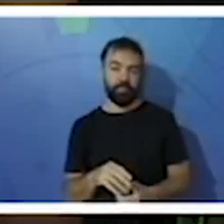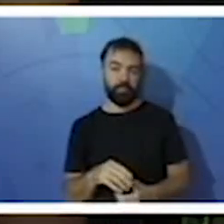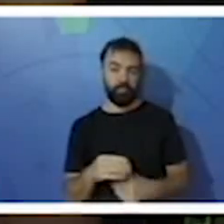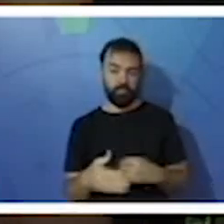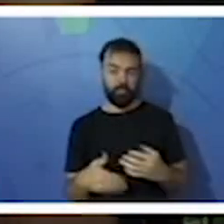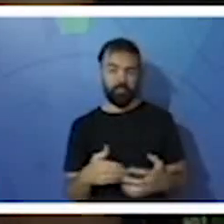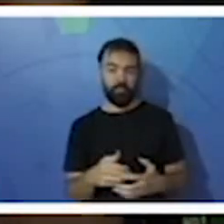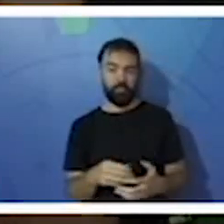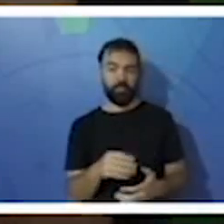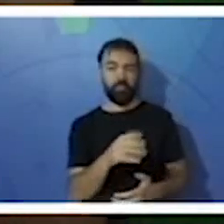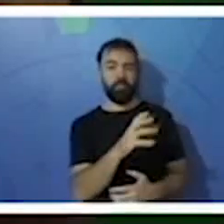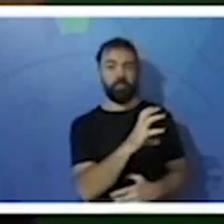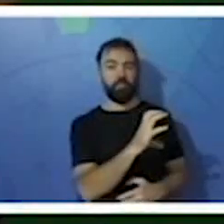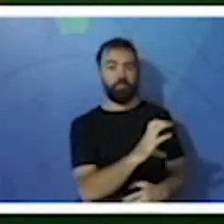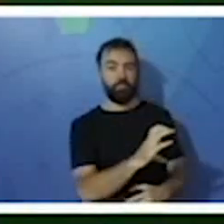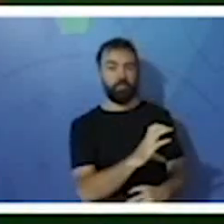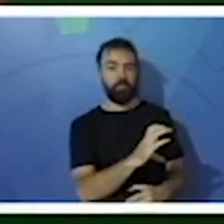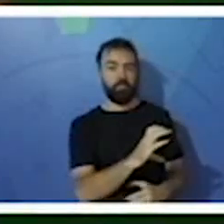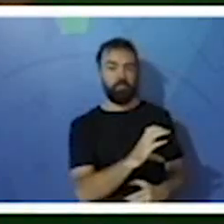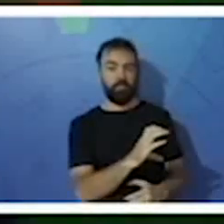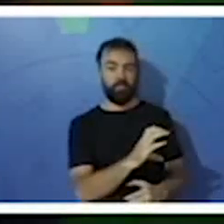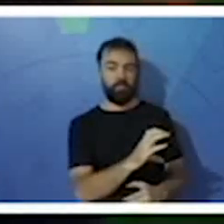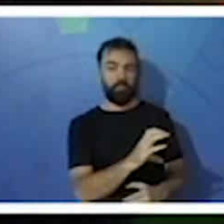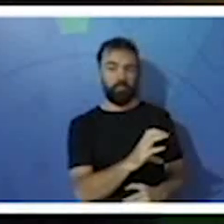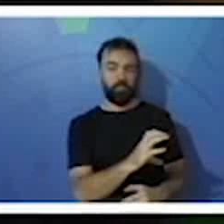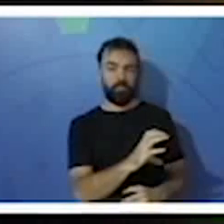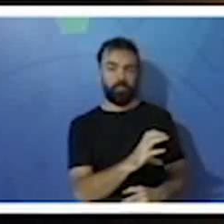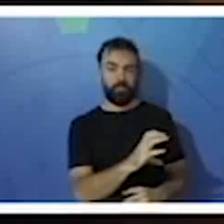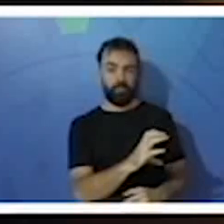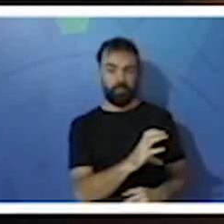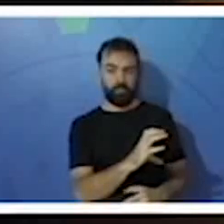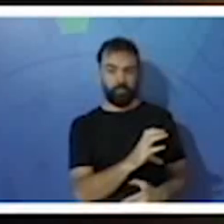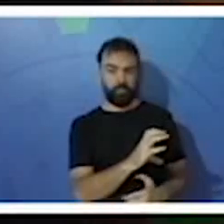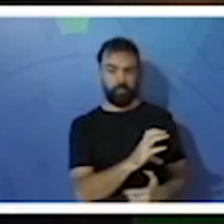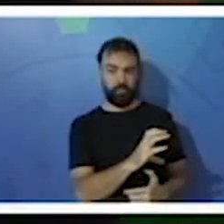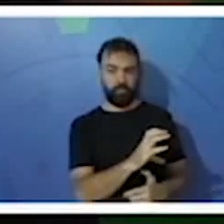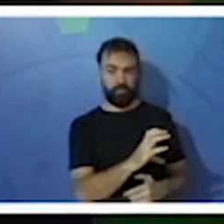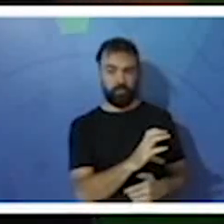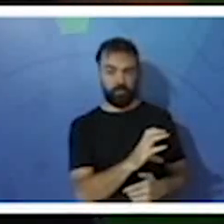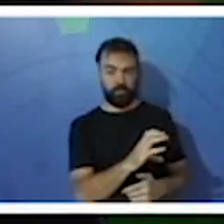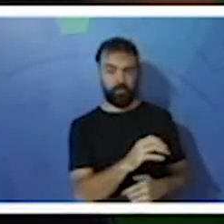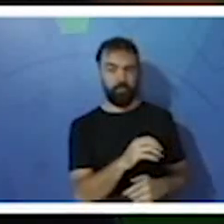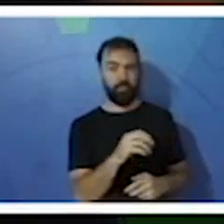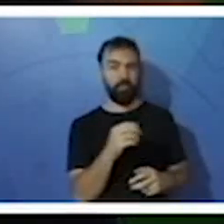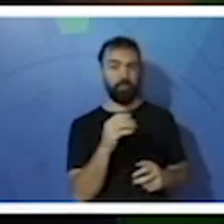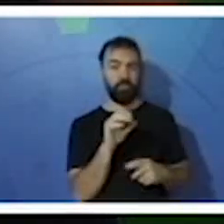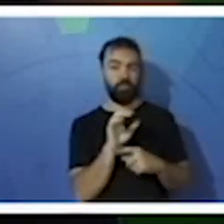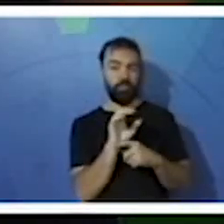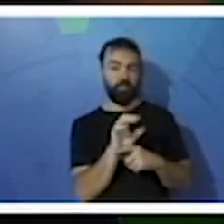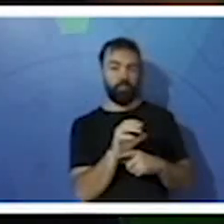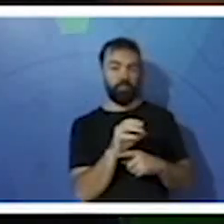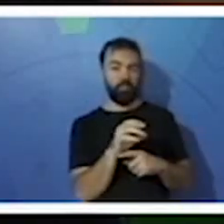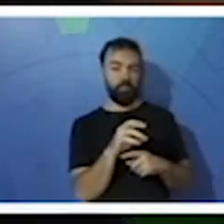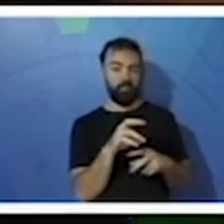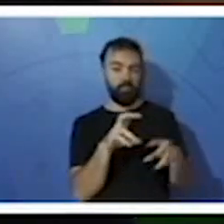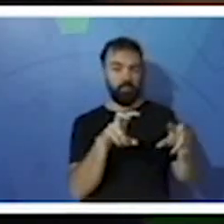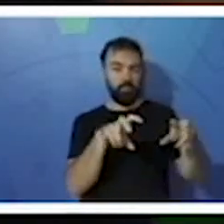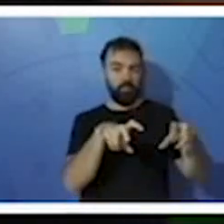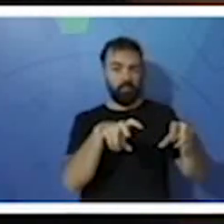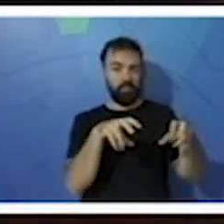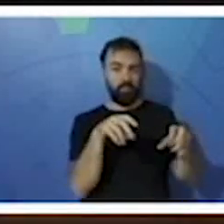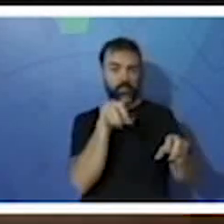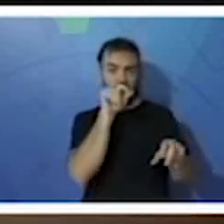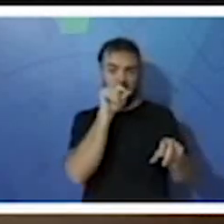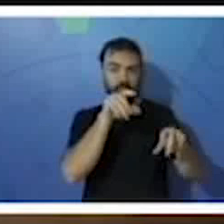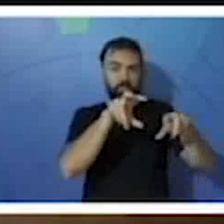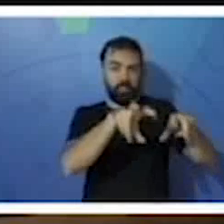Depois, a letrinha C, é os pés da arara, olha, que ajuda ela a segurar e a levar o